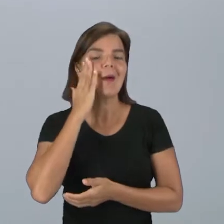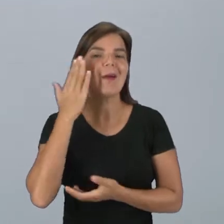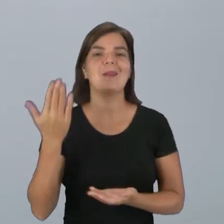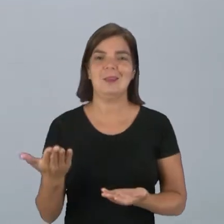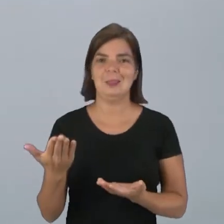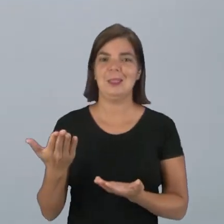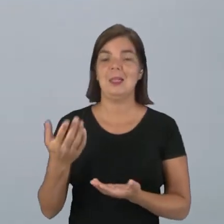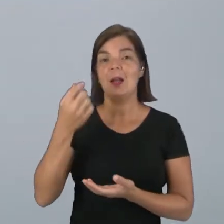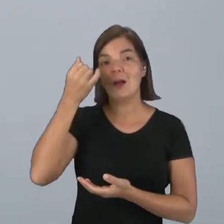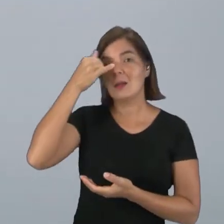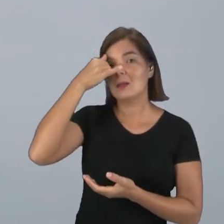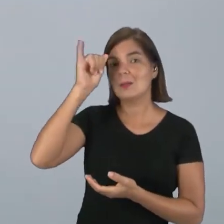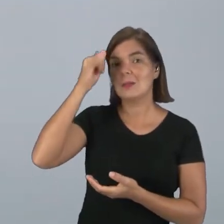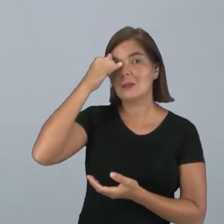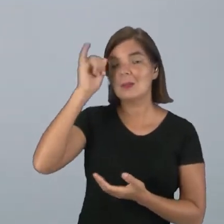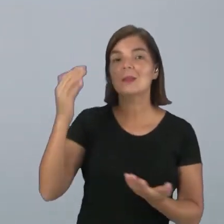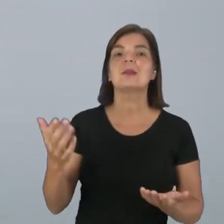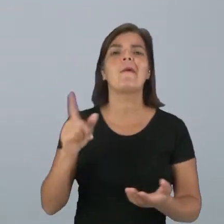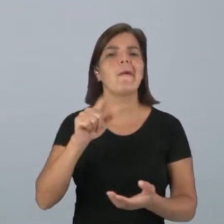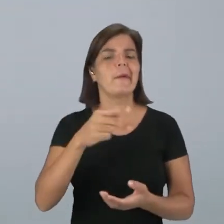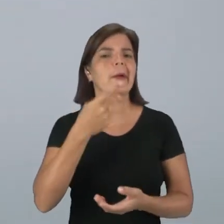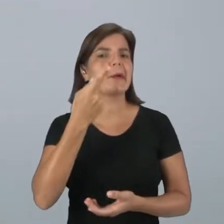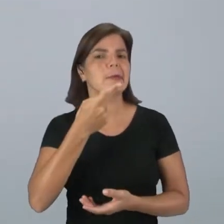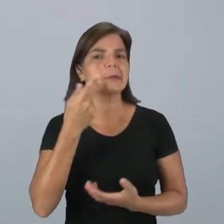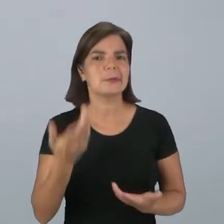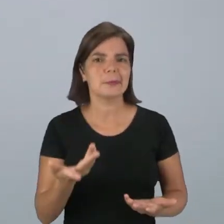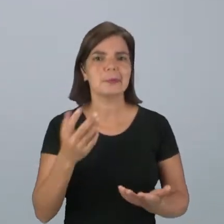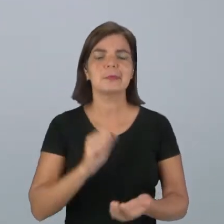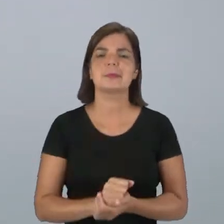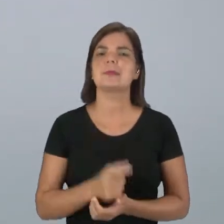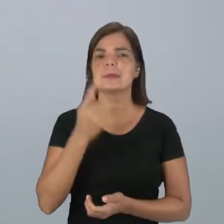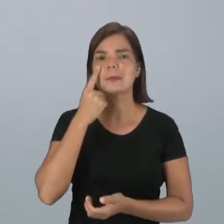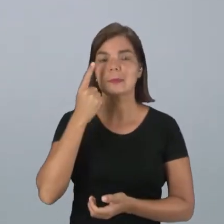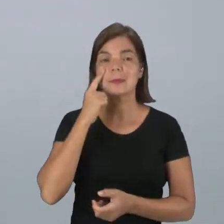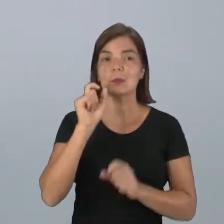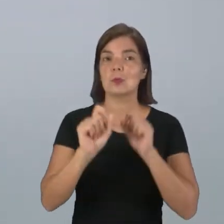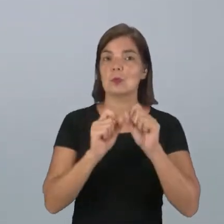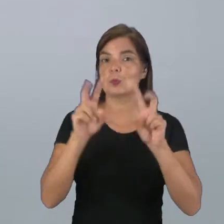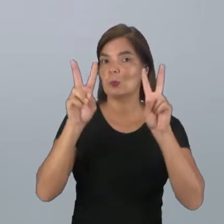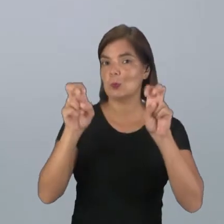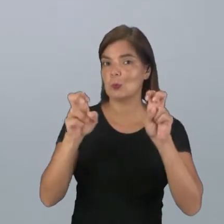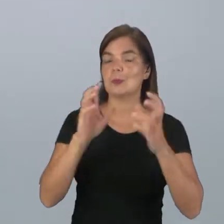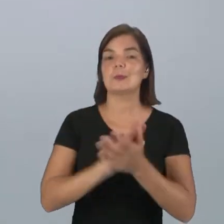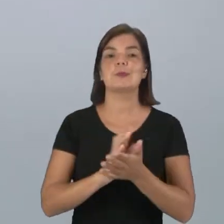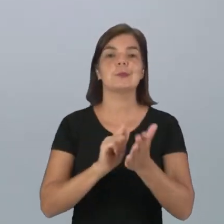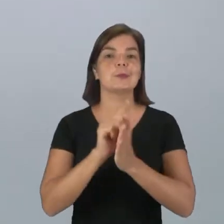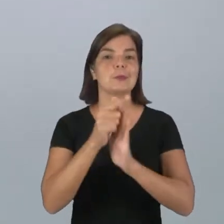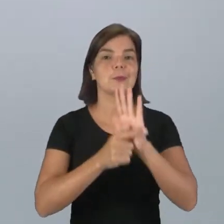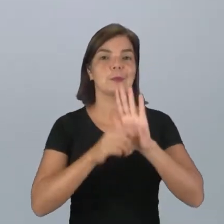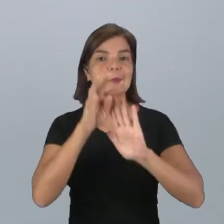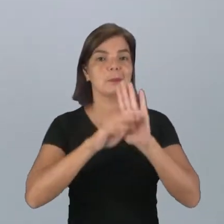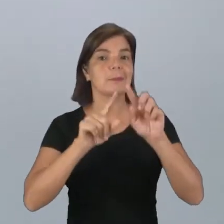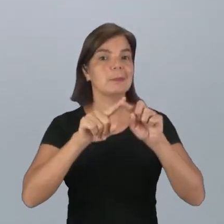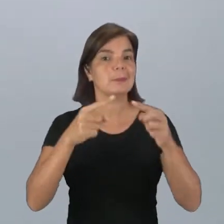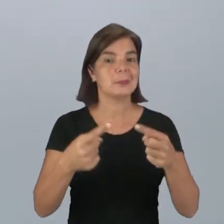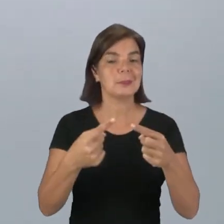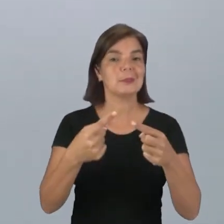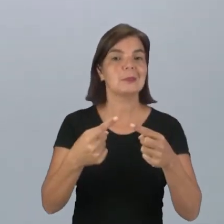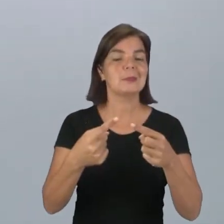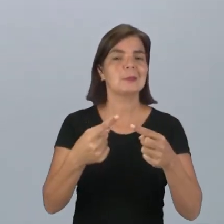ideia que é falada. Então, vamos falar sobre esse gênero textual. Mas,